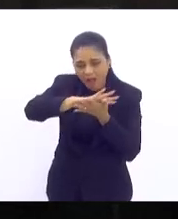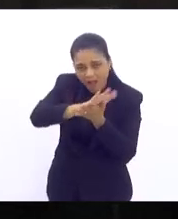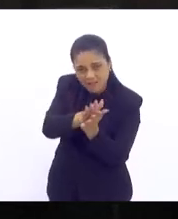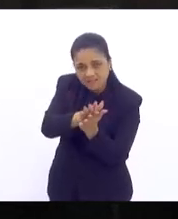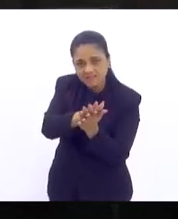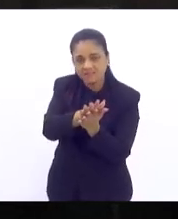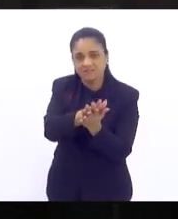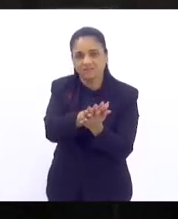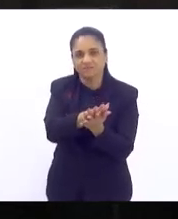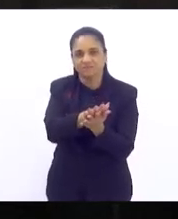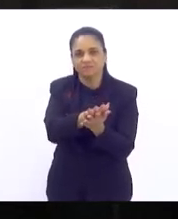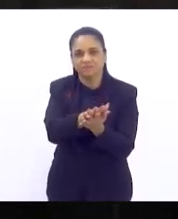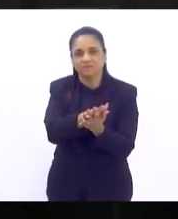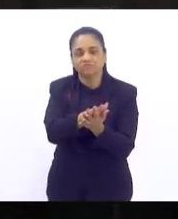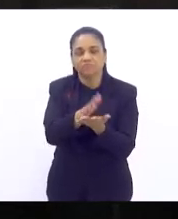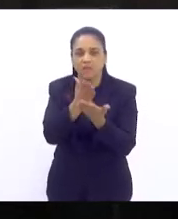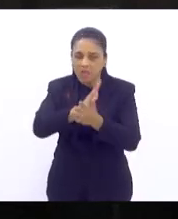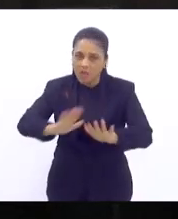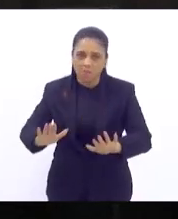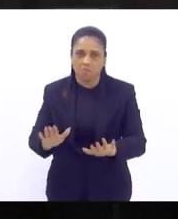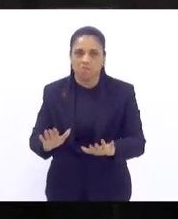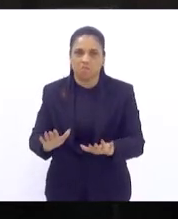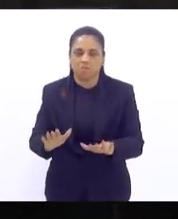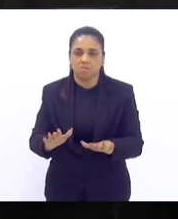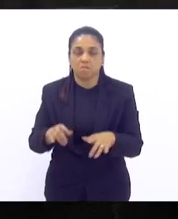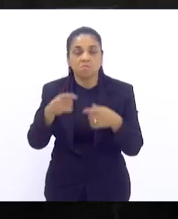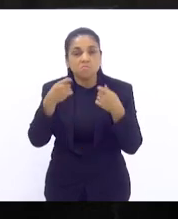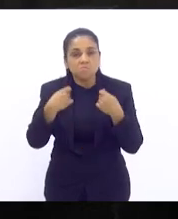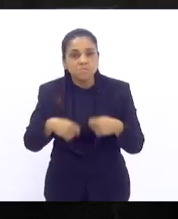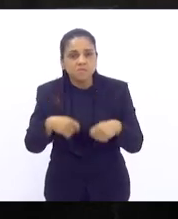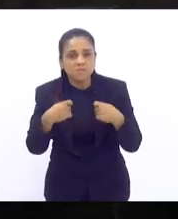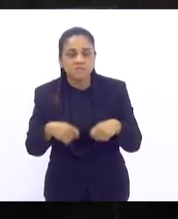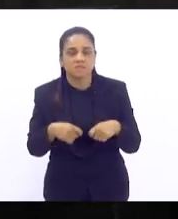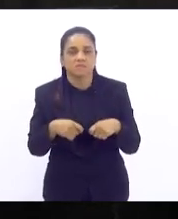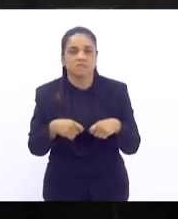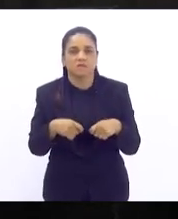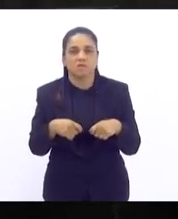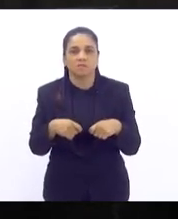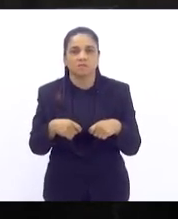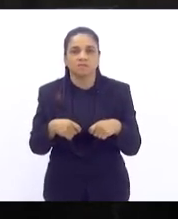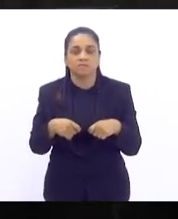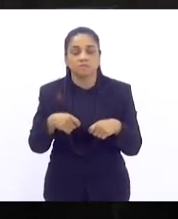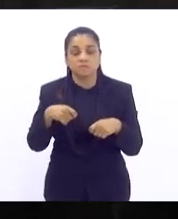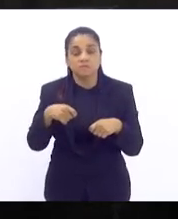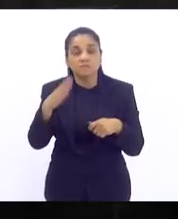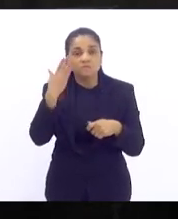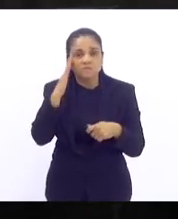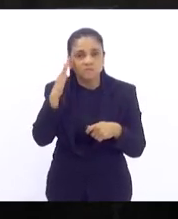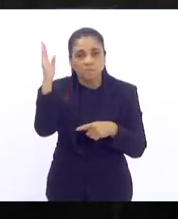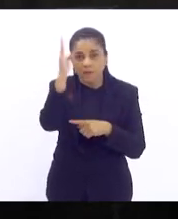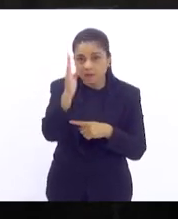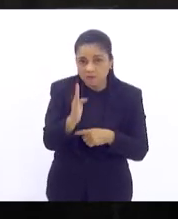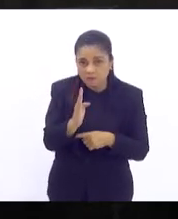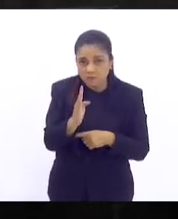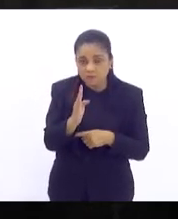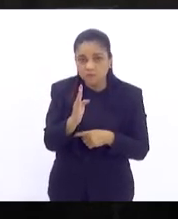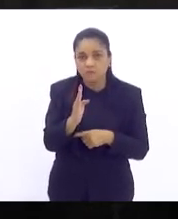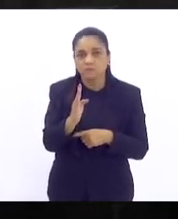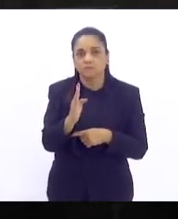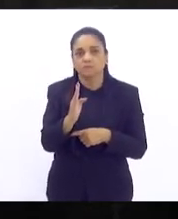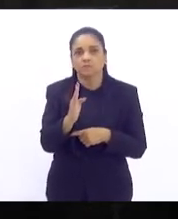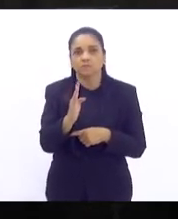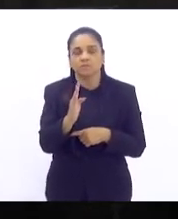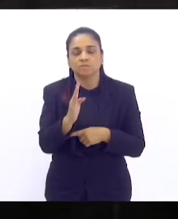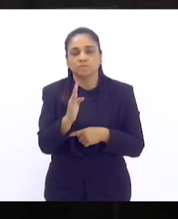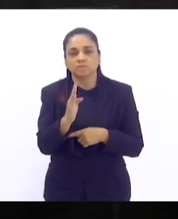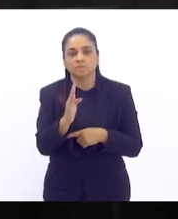há de acabar precisamos entender que o nosso país que tem